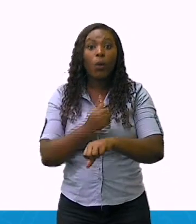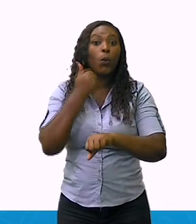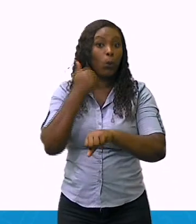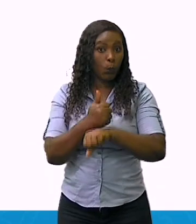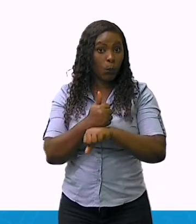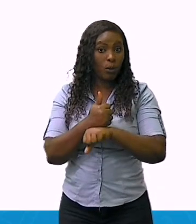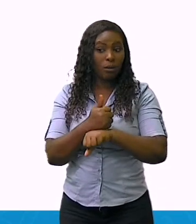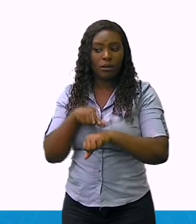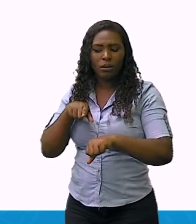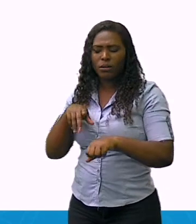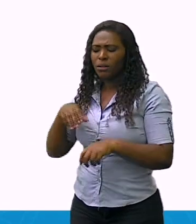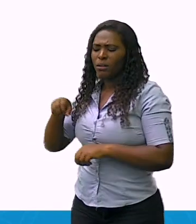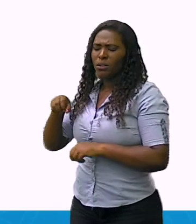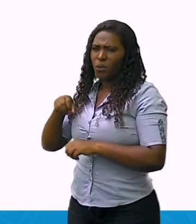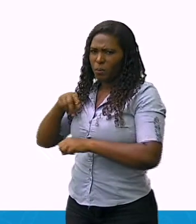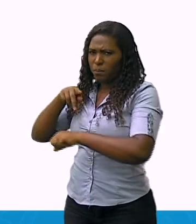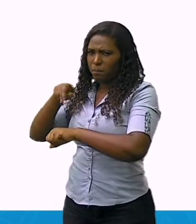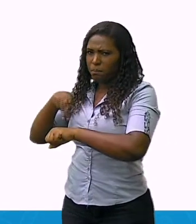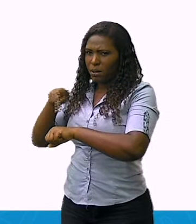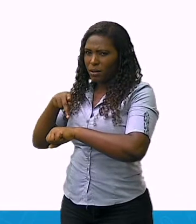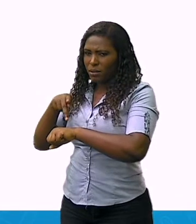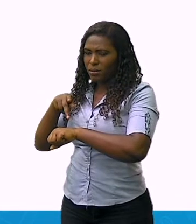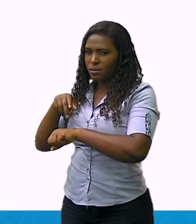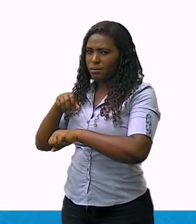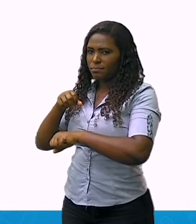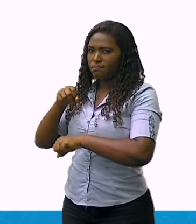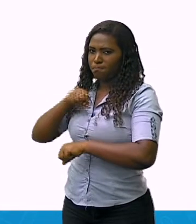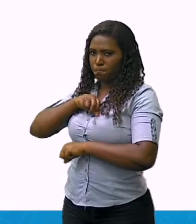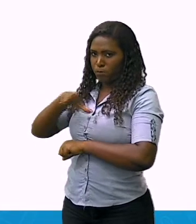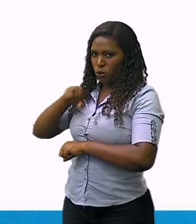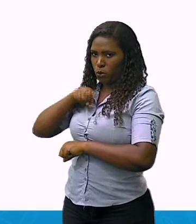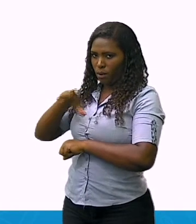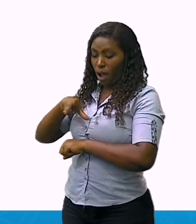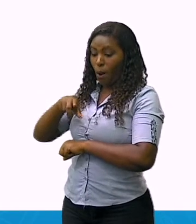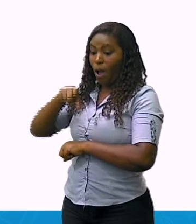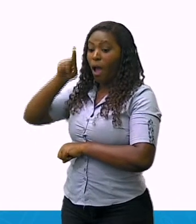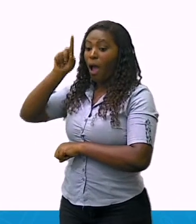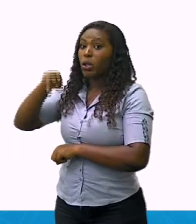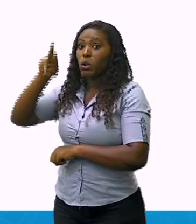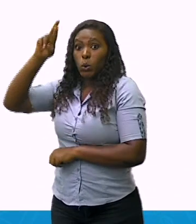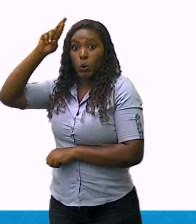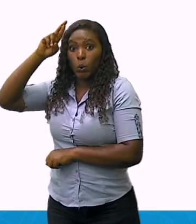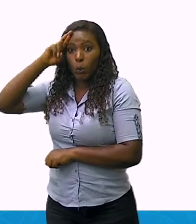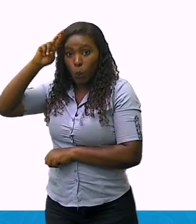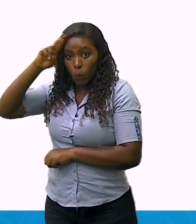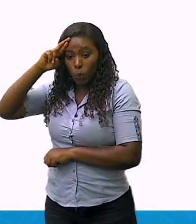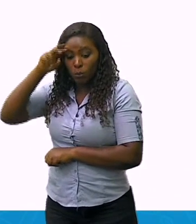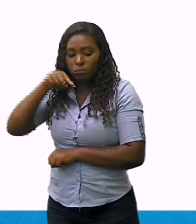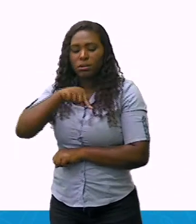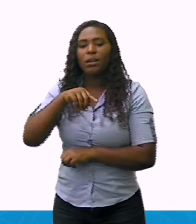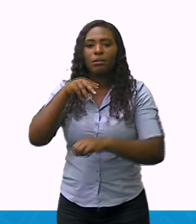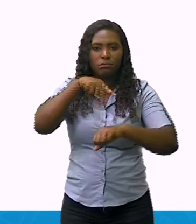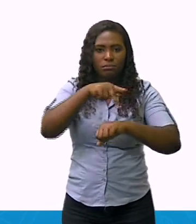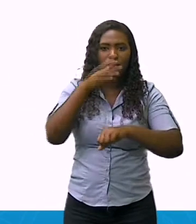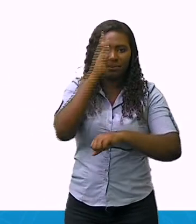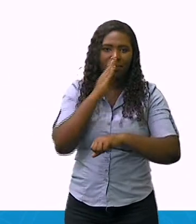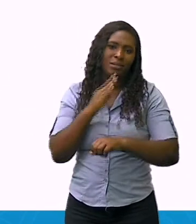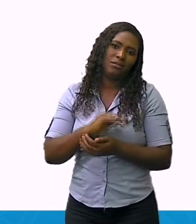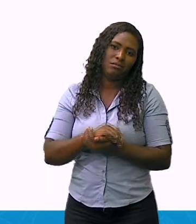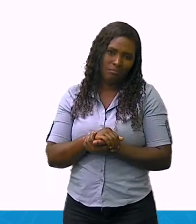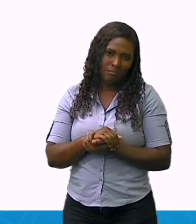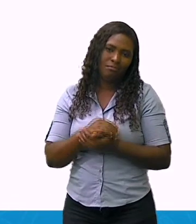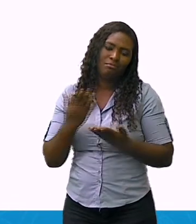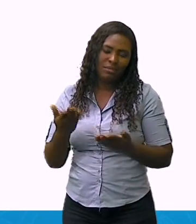localizava-se na Serra da Barriga, uma região que, hoje, pertence ao estado de Alagoas.